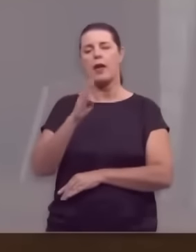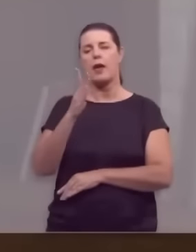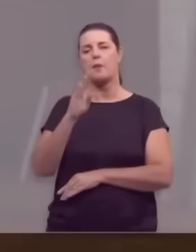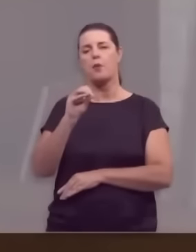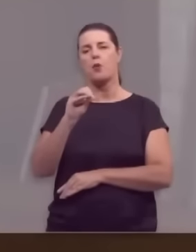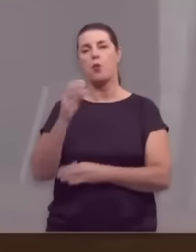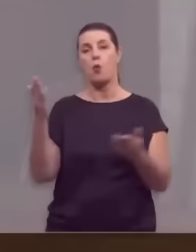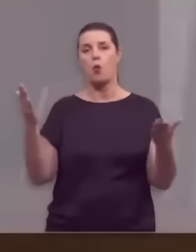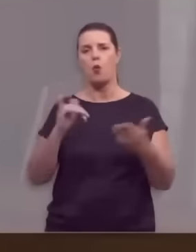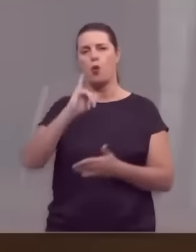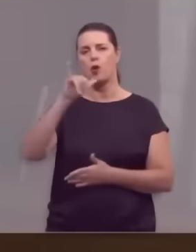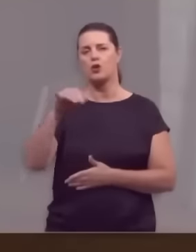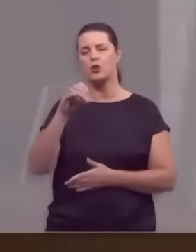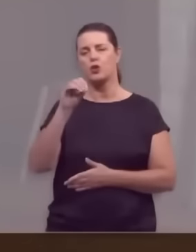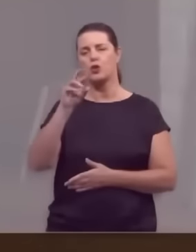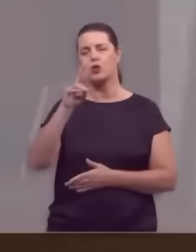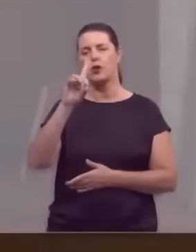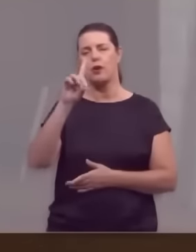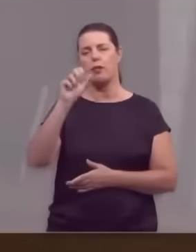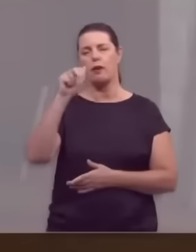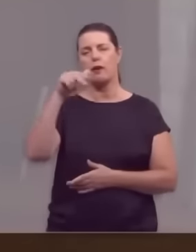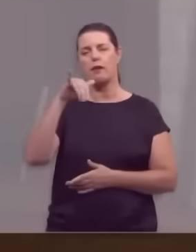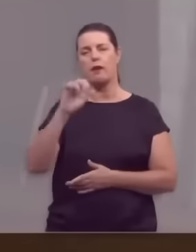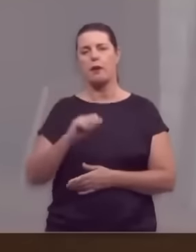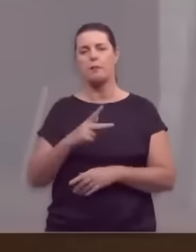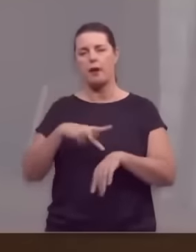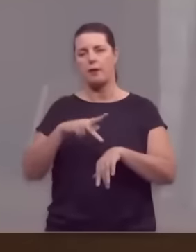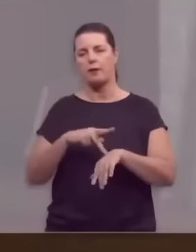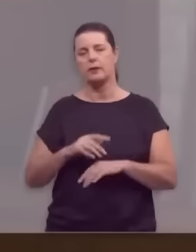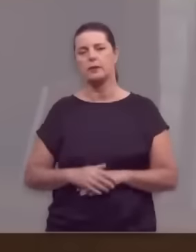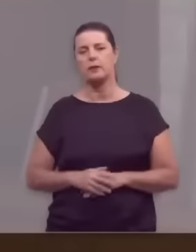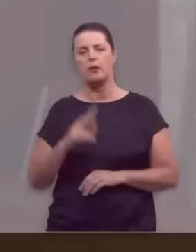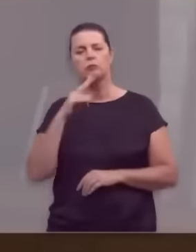de lá avistando a terra prometida,